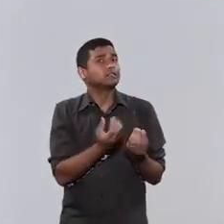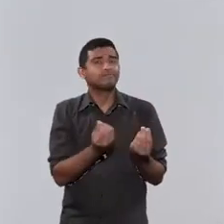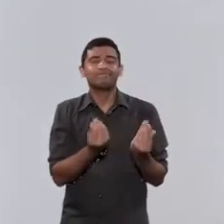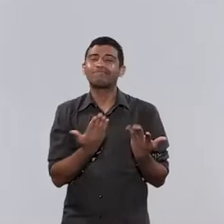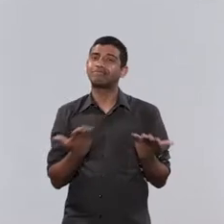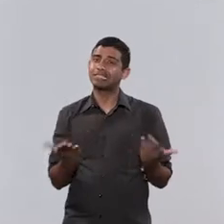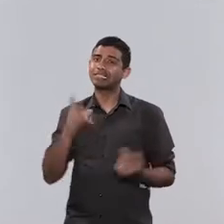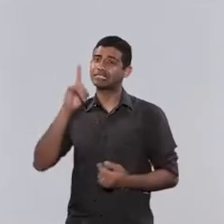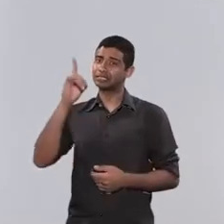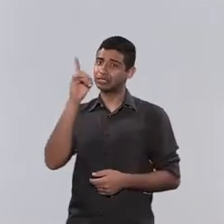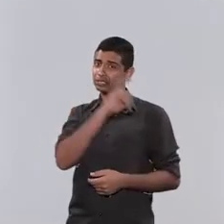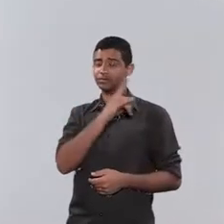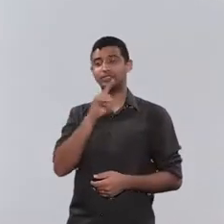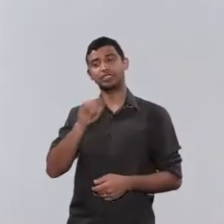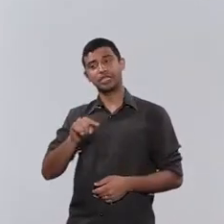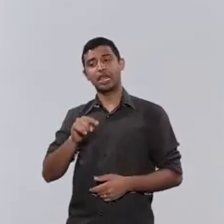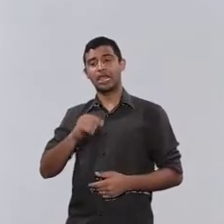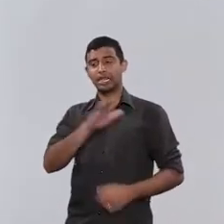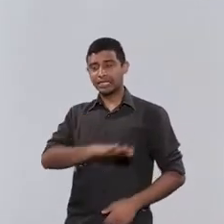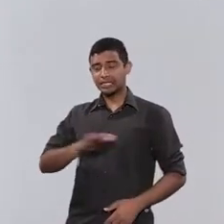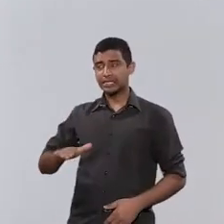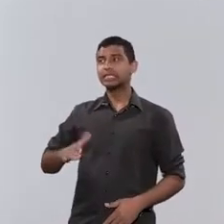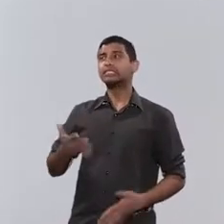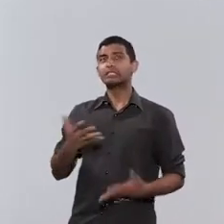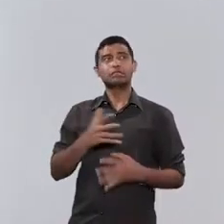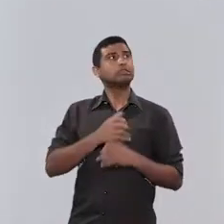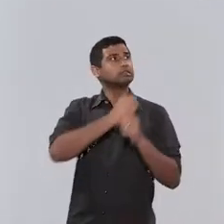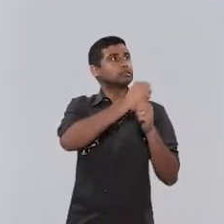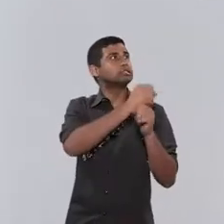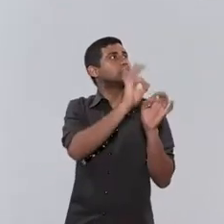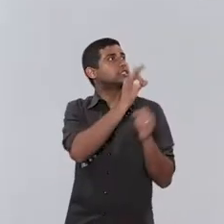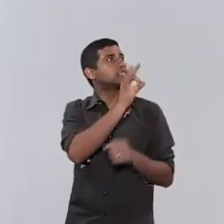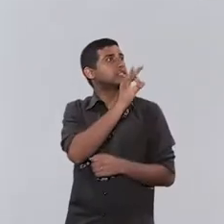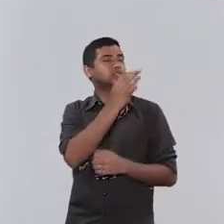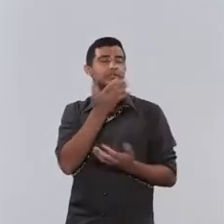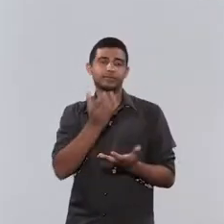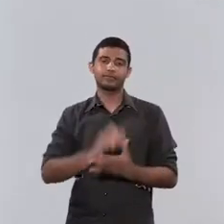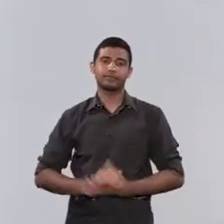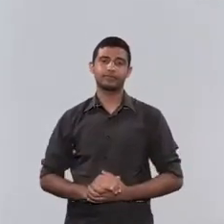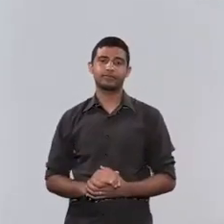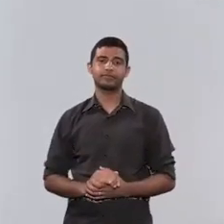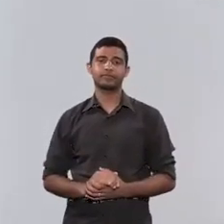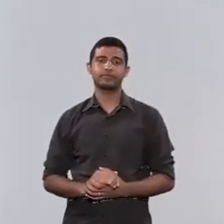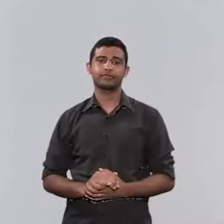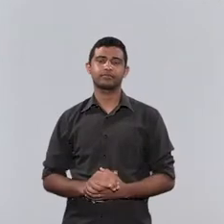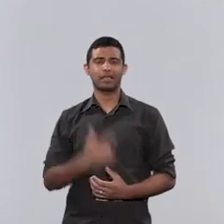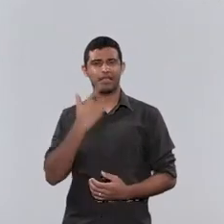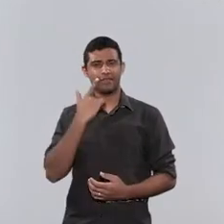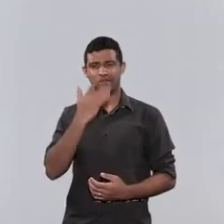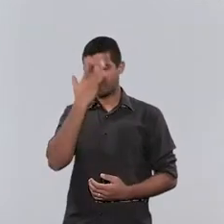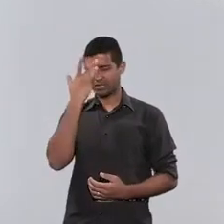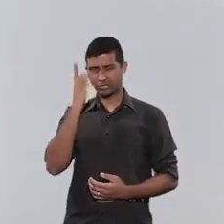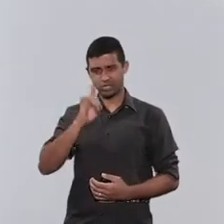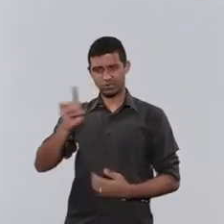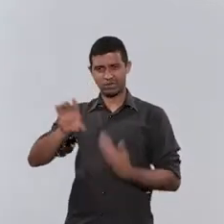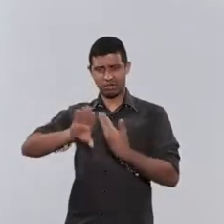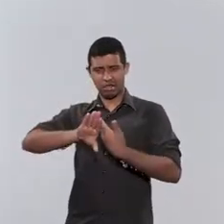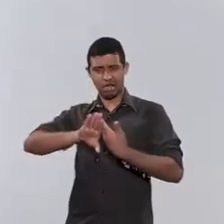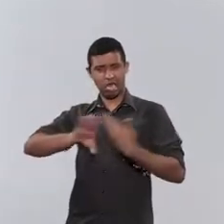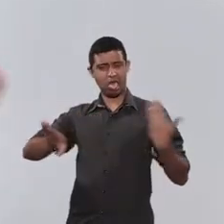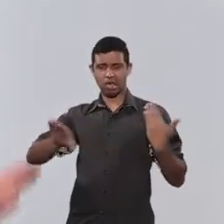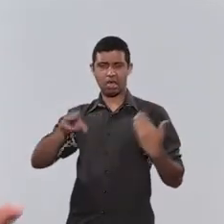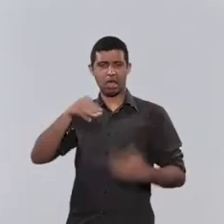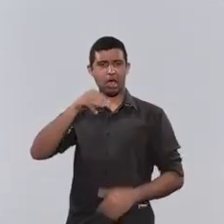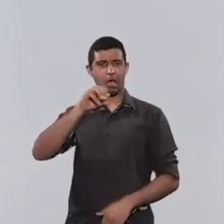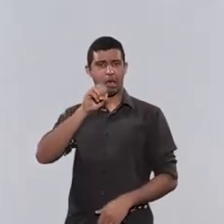isso dificulta e isso, enfim, dá um peso maior nessa prática. Afastar o outro genitor por